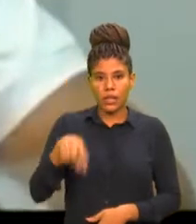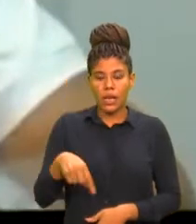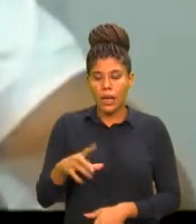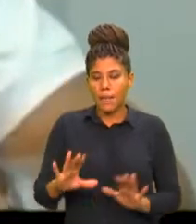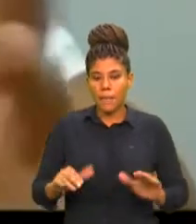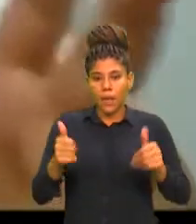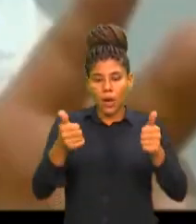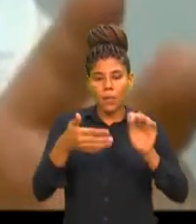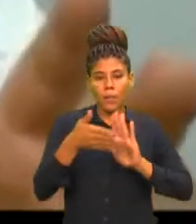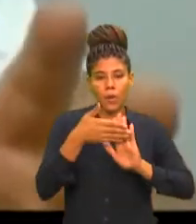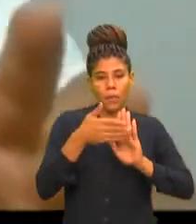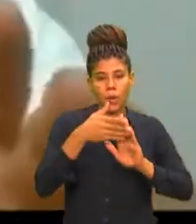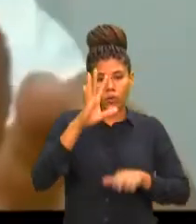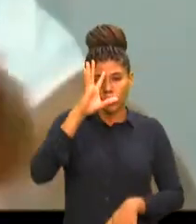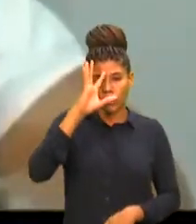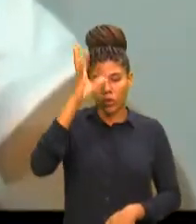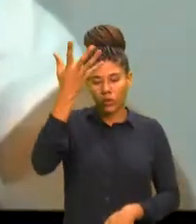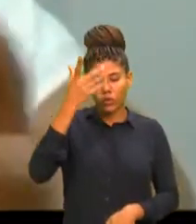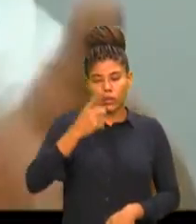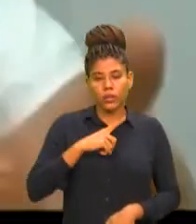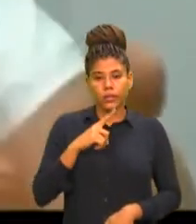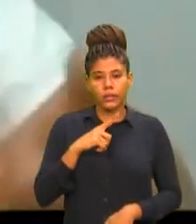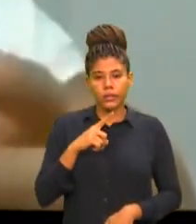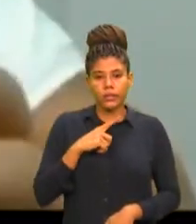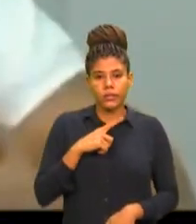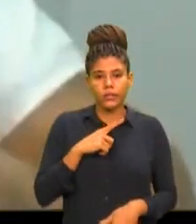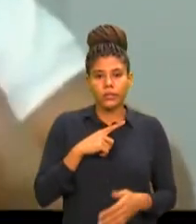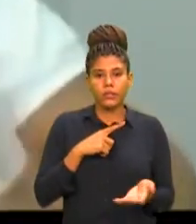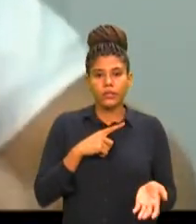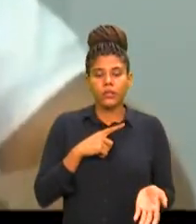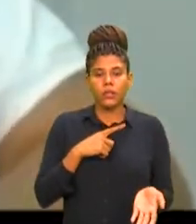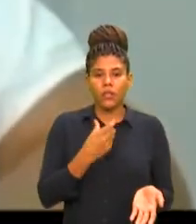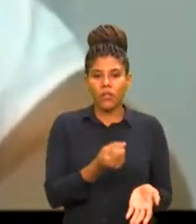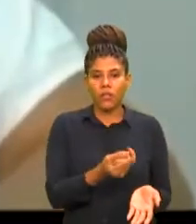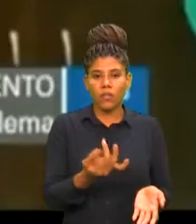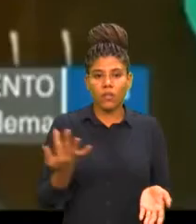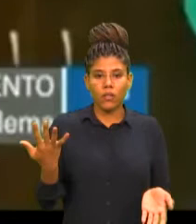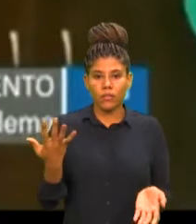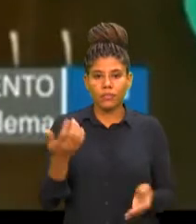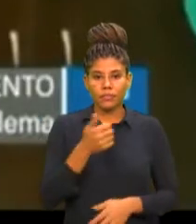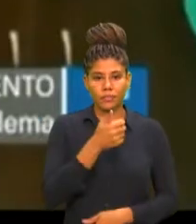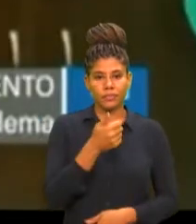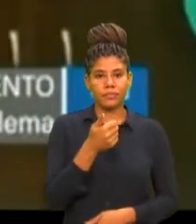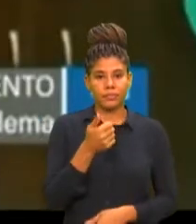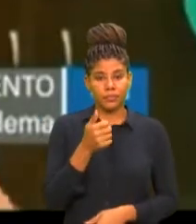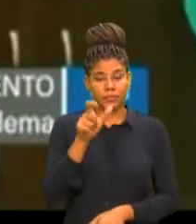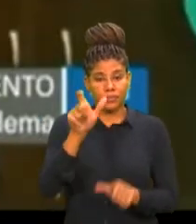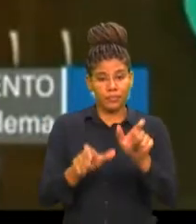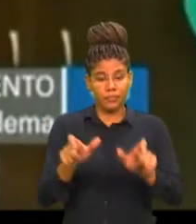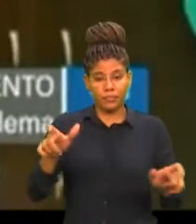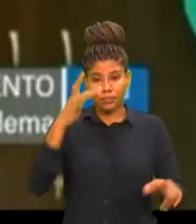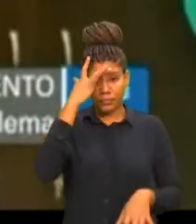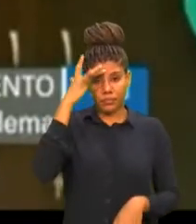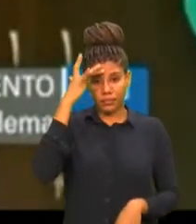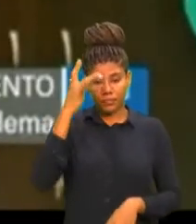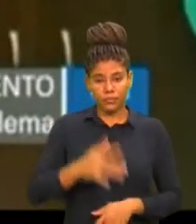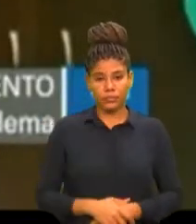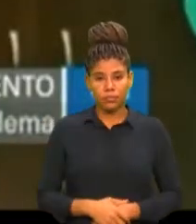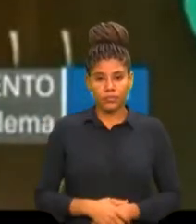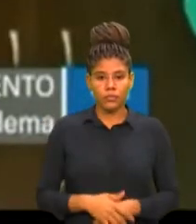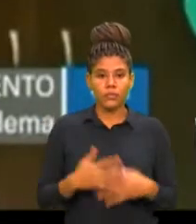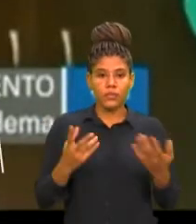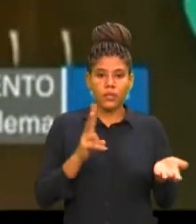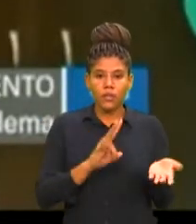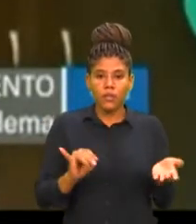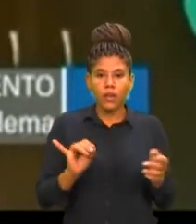solução aos milhares de cidadãos do nosso país. Através desse projeto serão criadas formas de